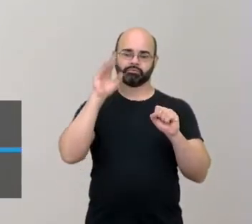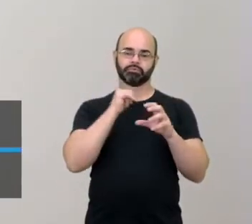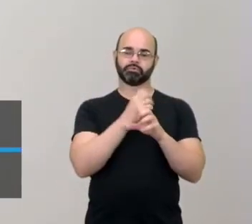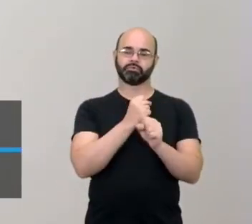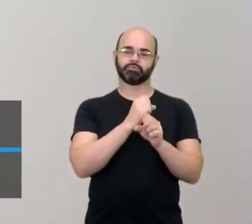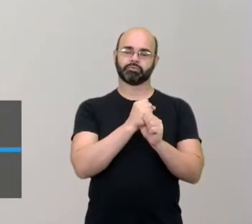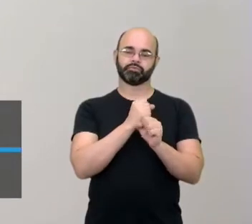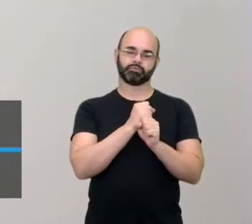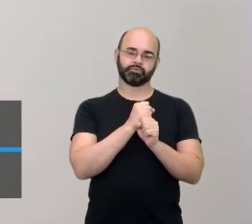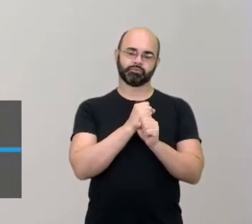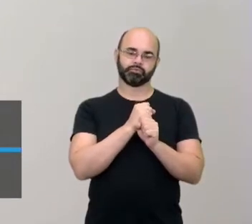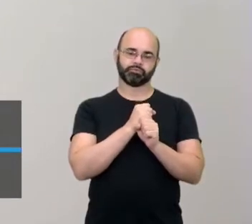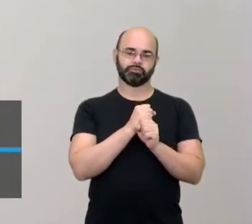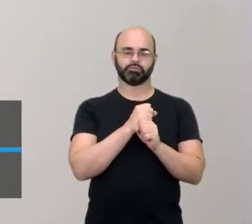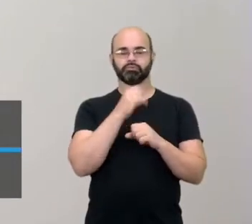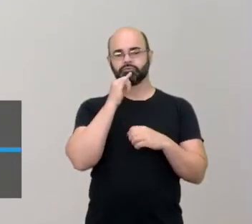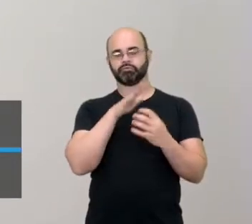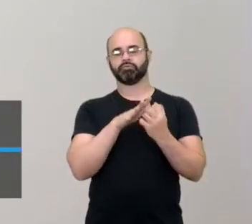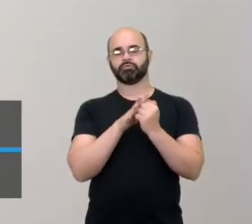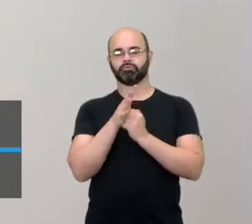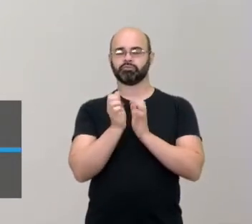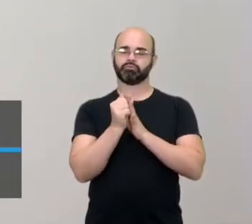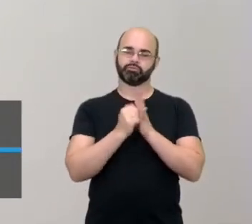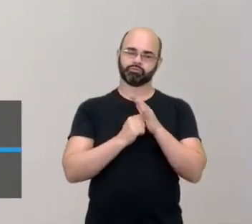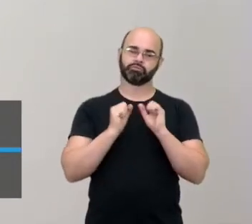Então, você pode usar luvas,